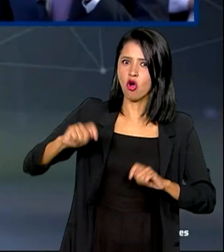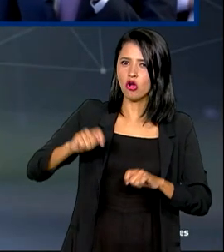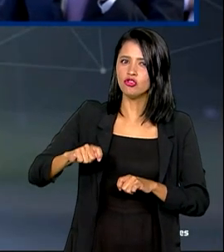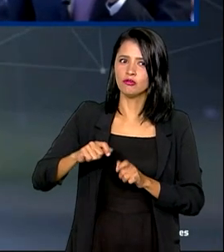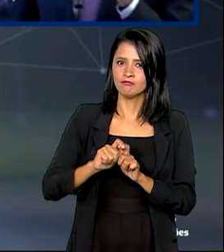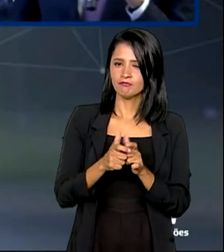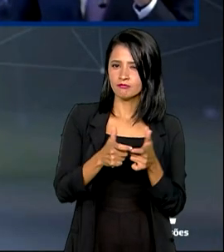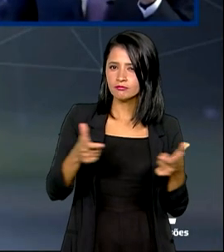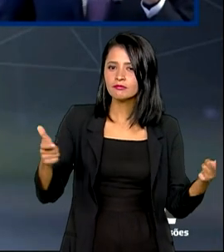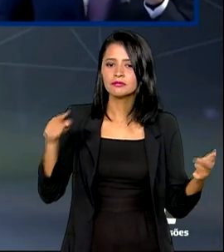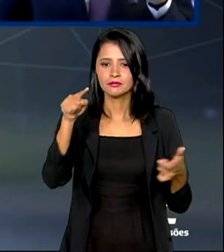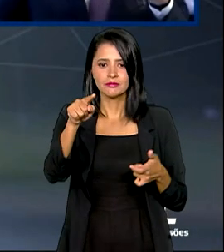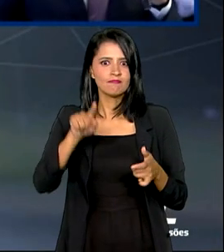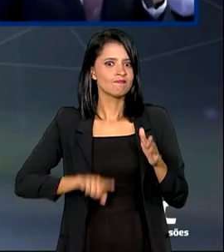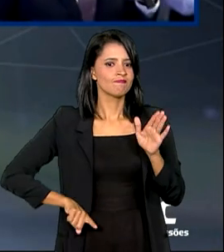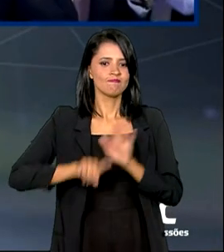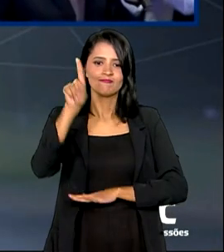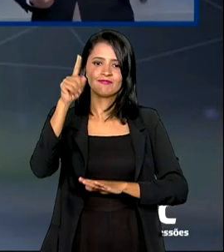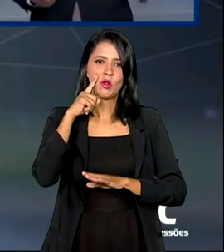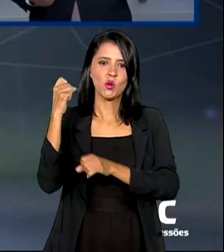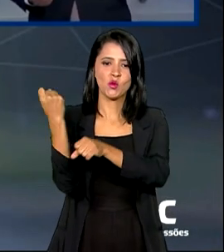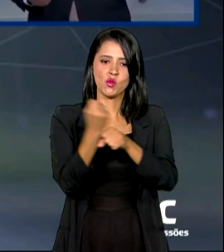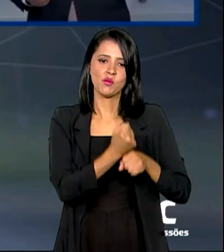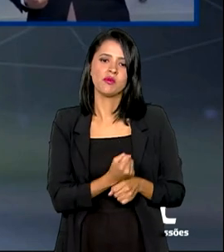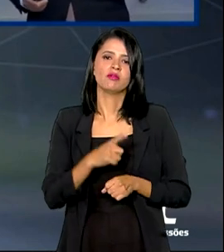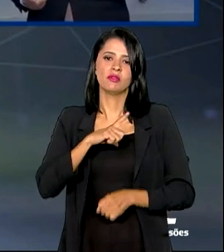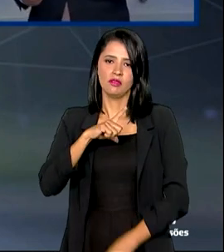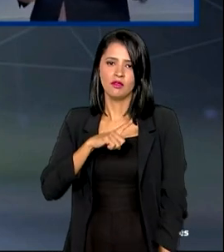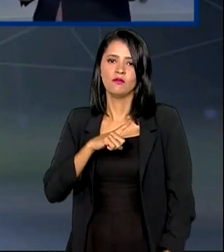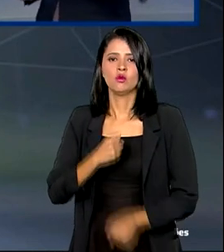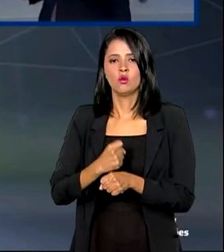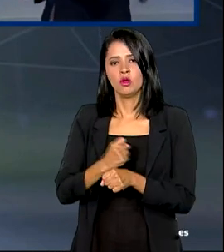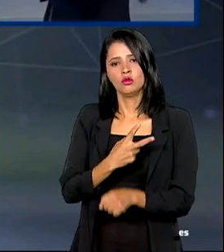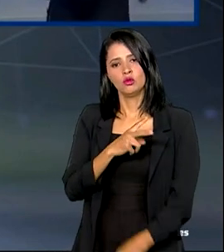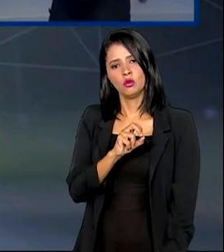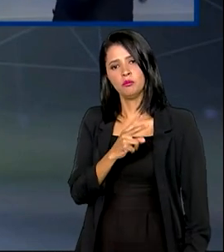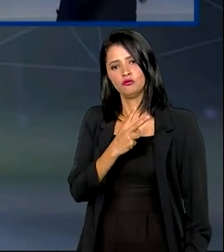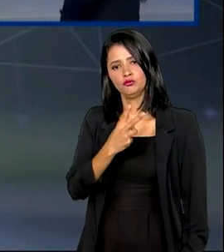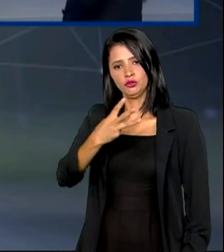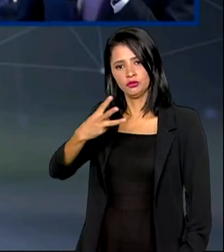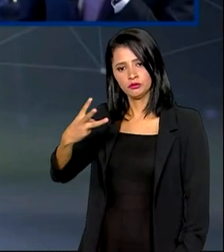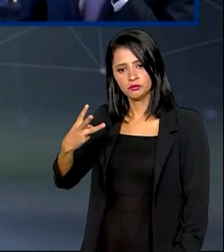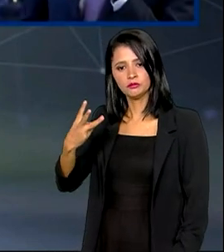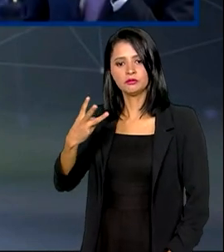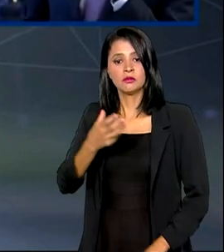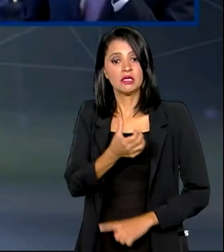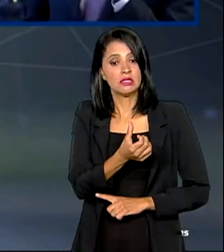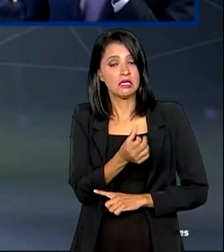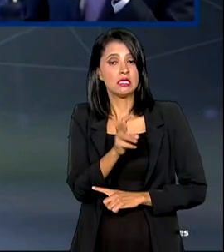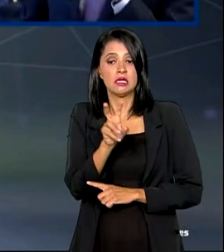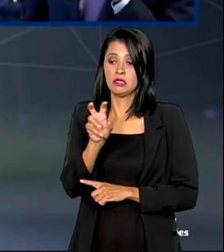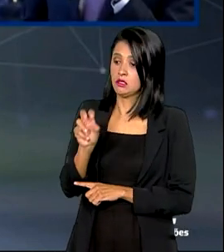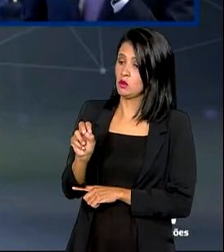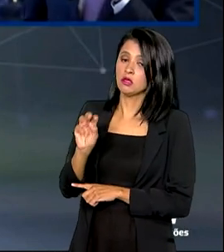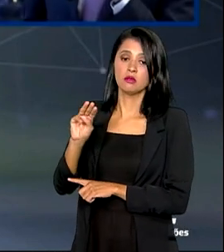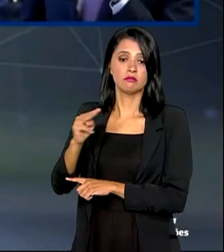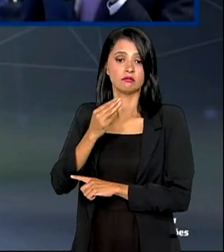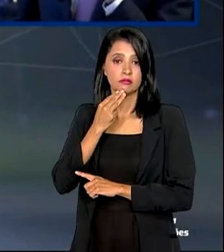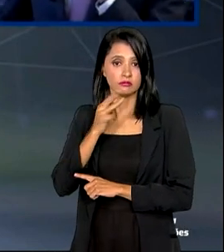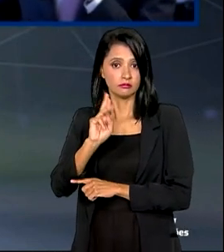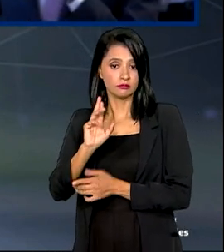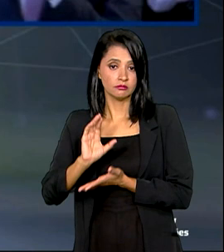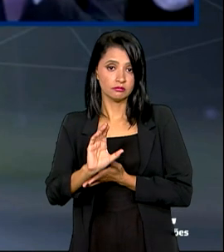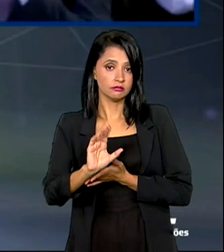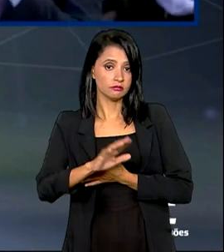hidrovia recorde nós tivemos no ano de 2023, 650 milhões de